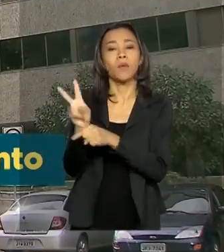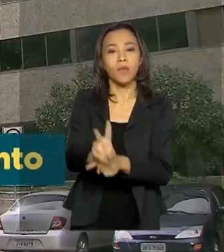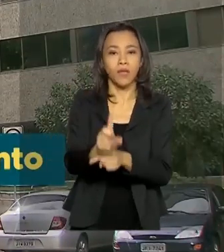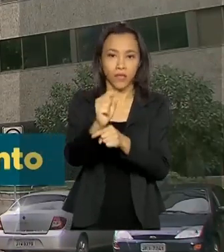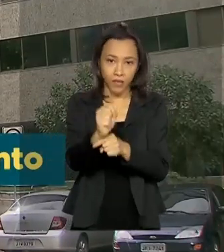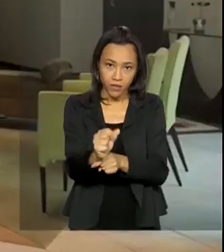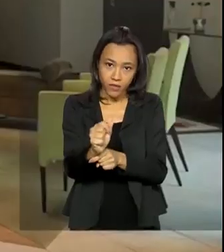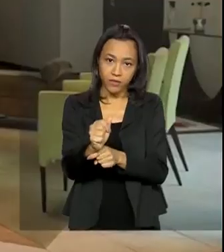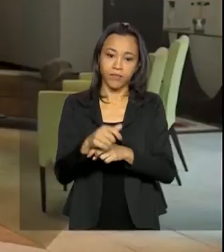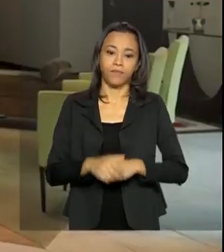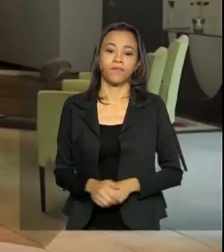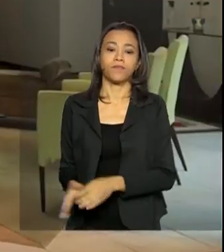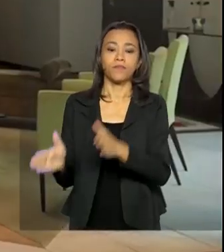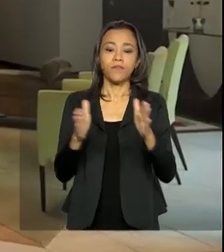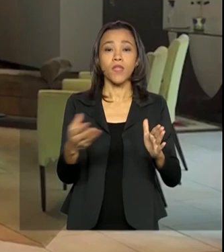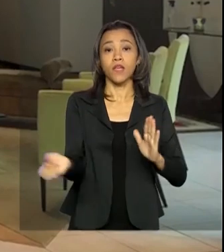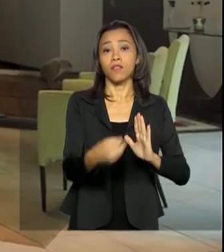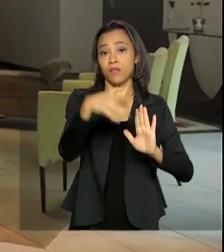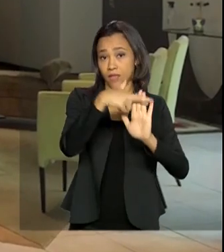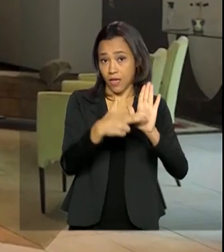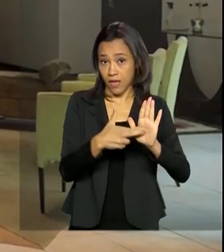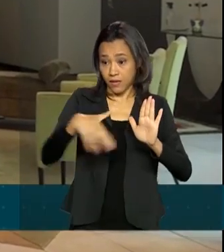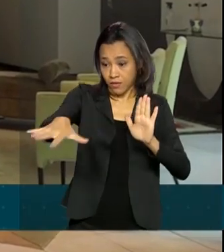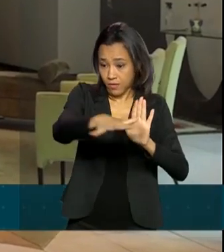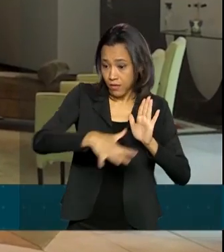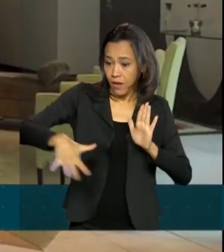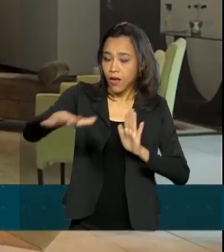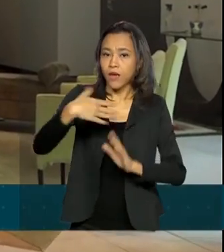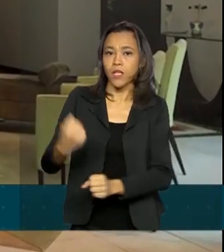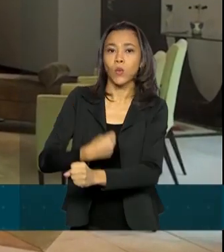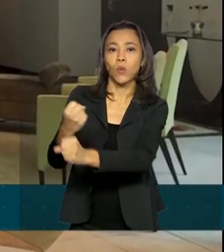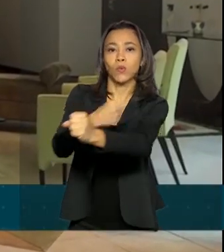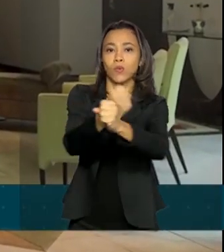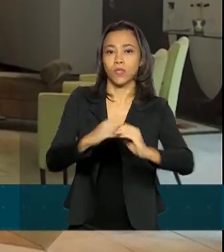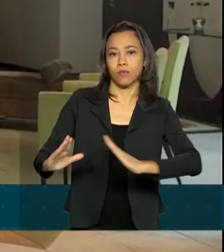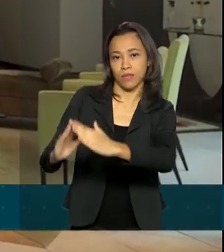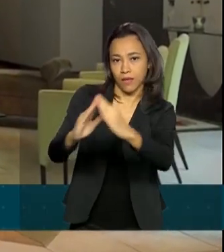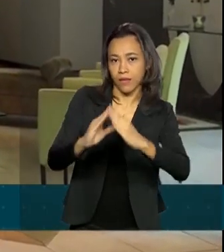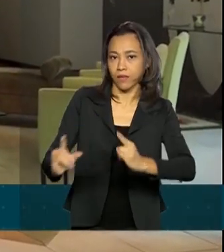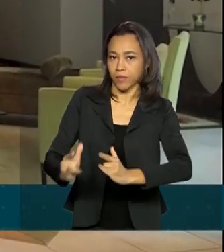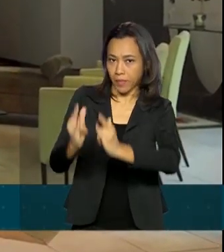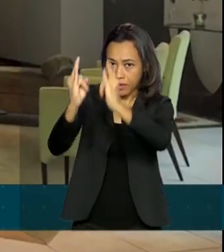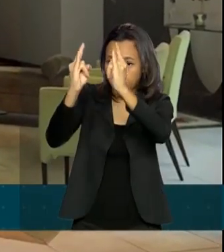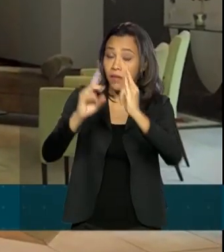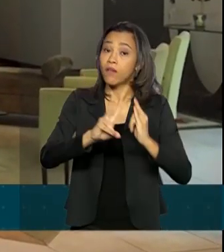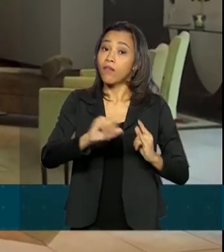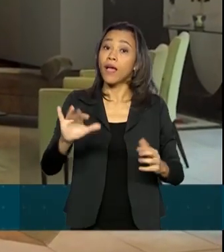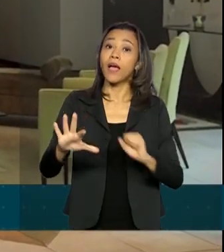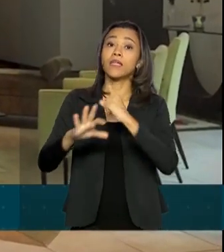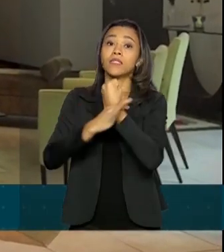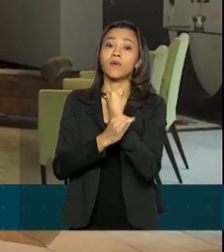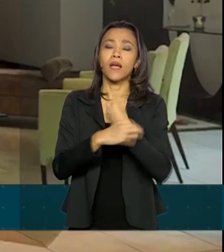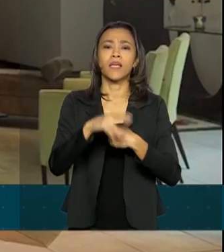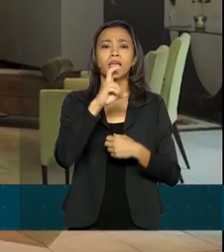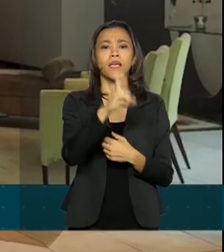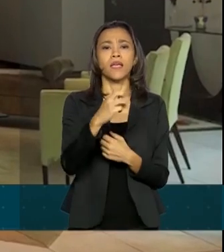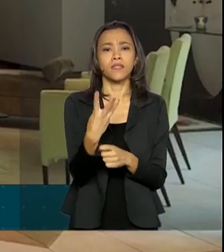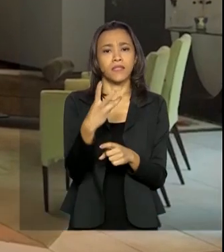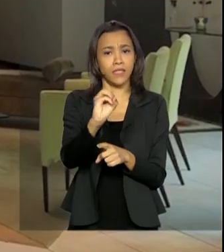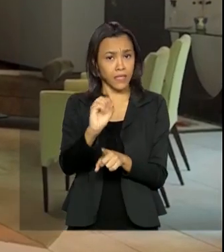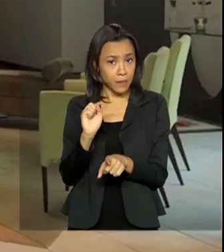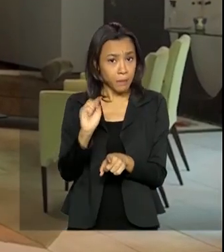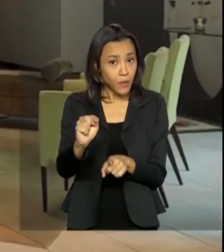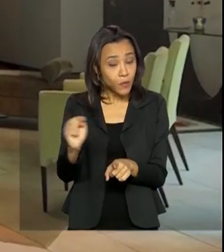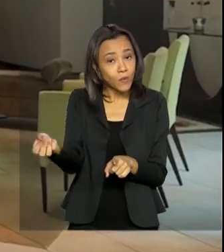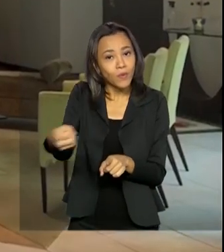habitacional. As novas medidas para o setor habitacional vão garantir a construção de 530 mil novas